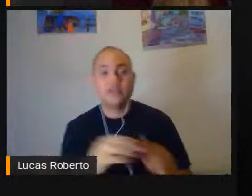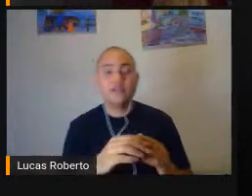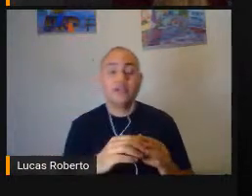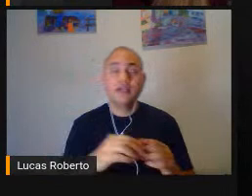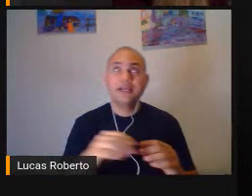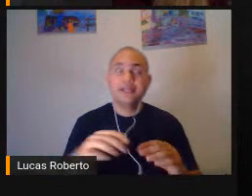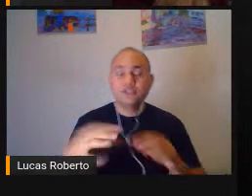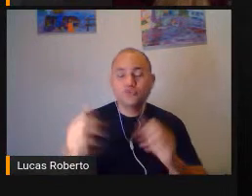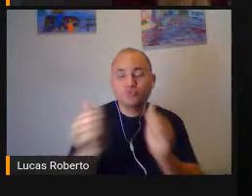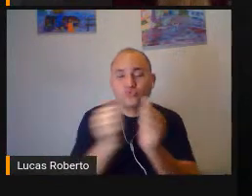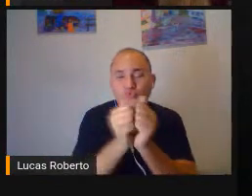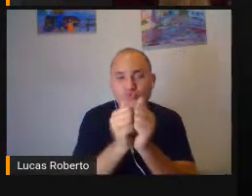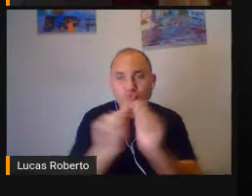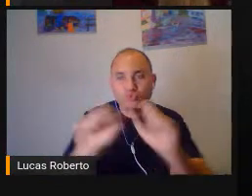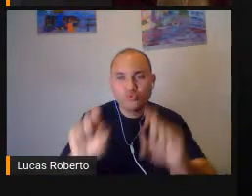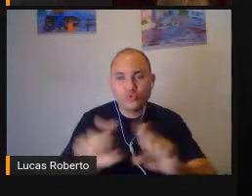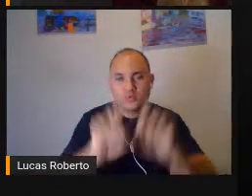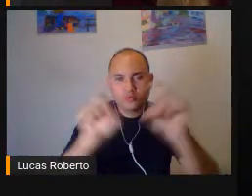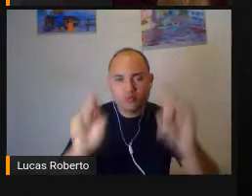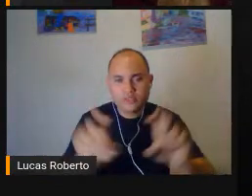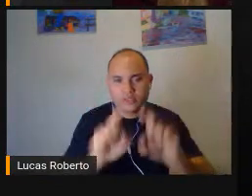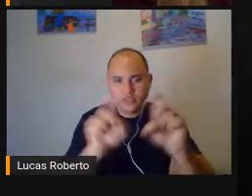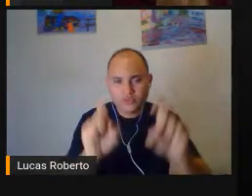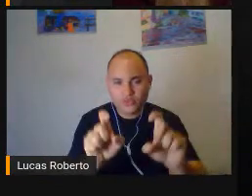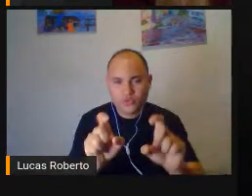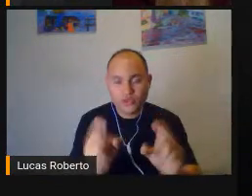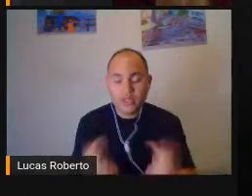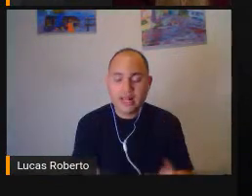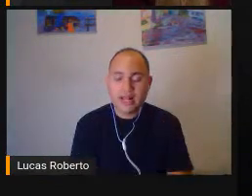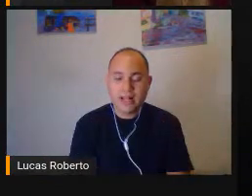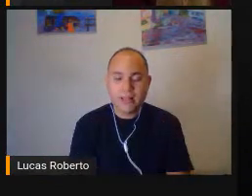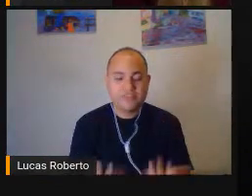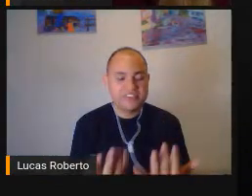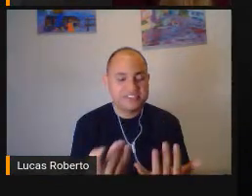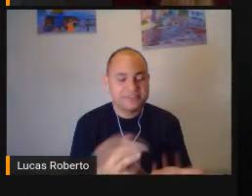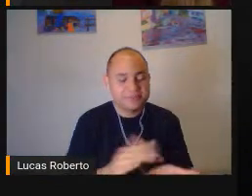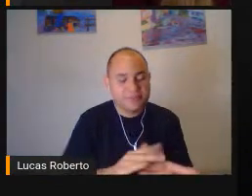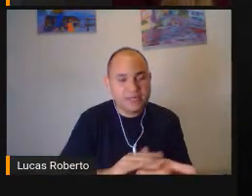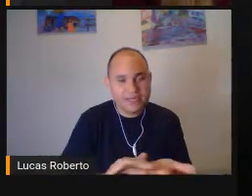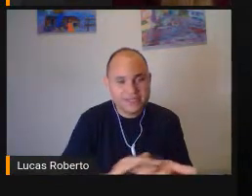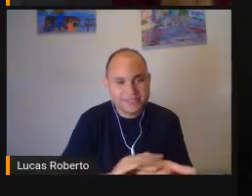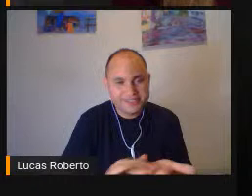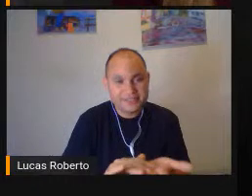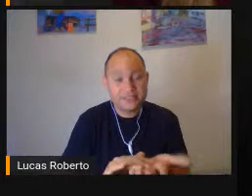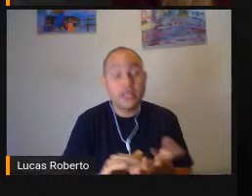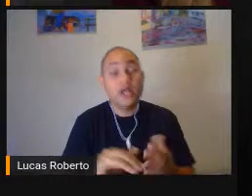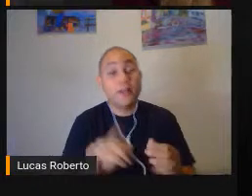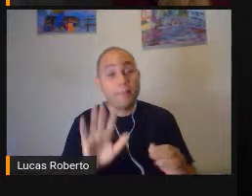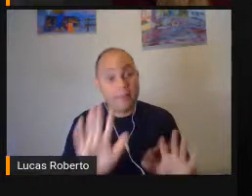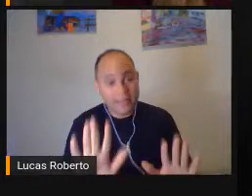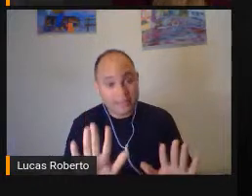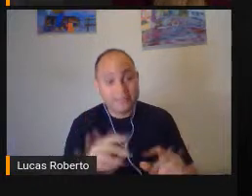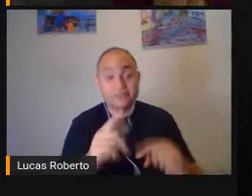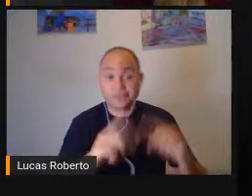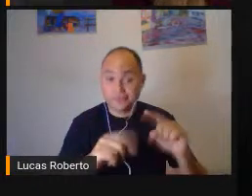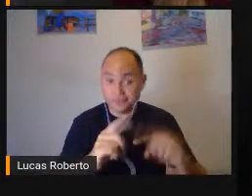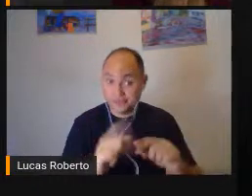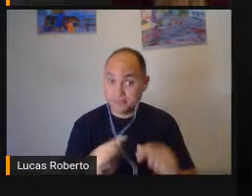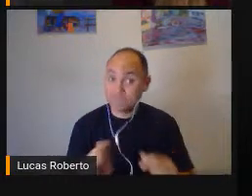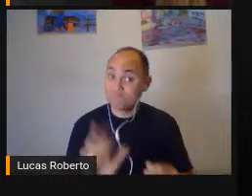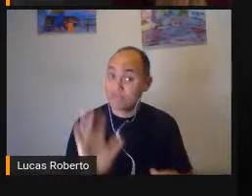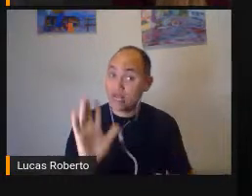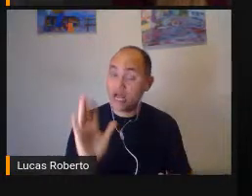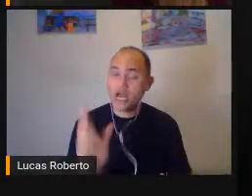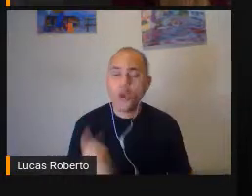Vai levantando Os pontinhos em braille Para a pessoa Fazer a leitura É um instrumento Bastante caro Bastante oneroso Poucas escolas